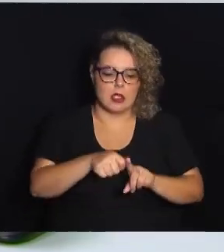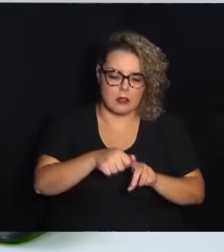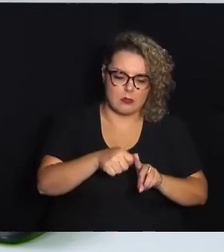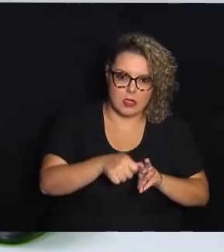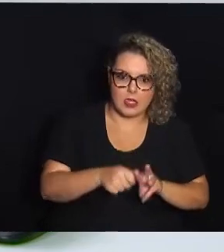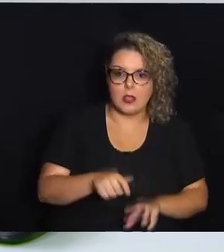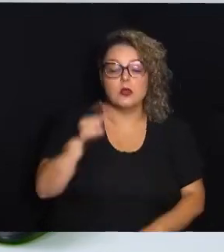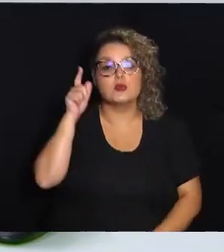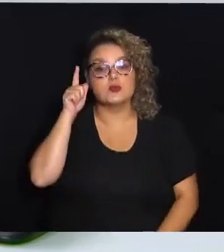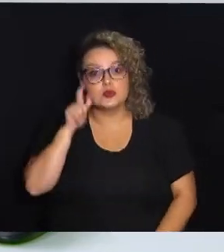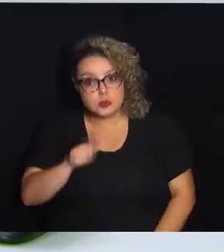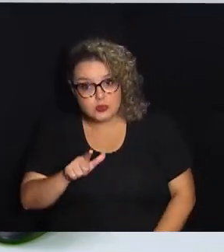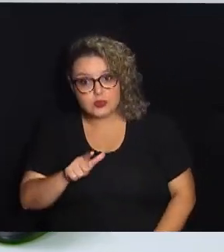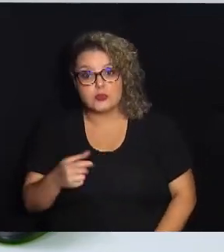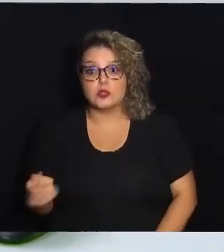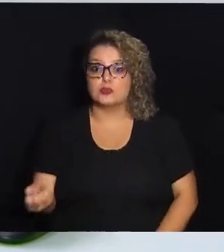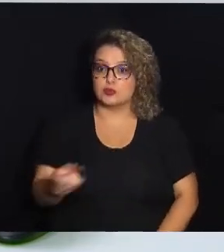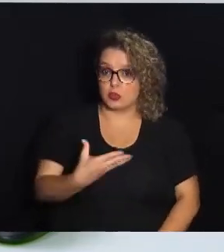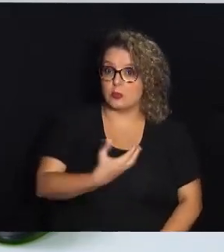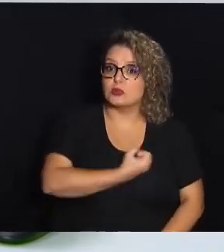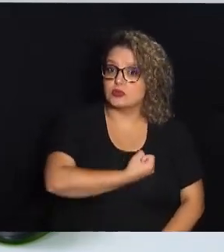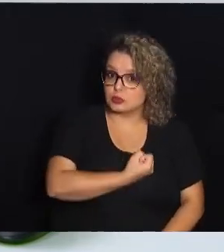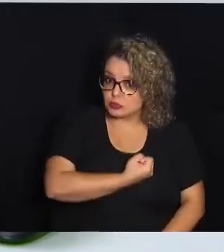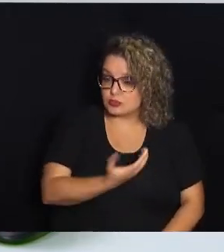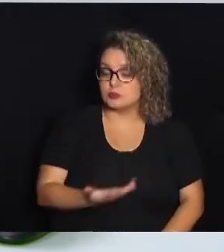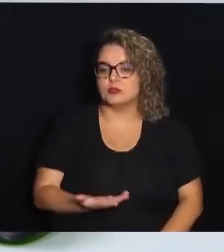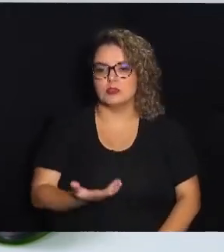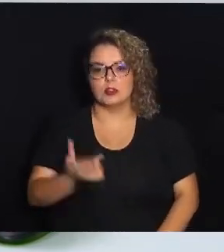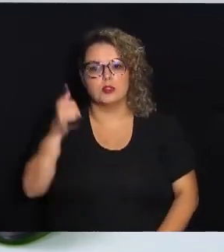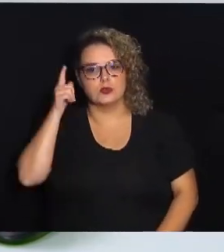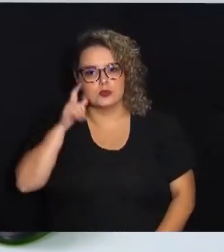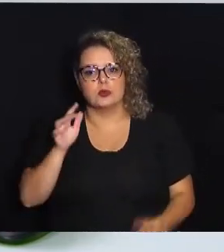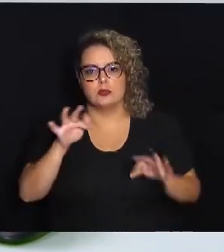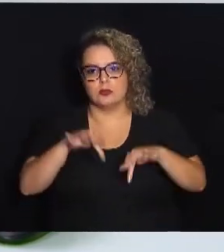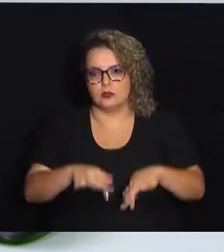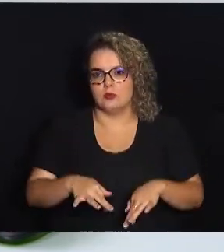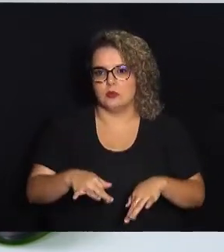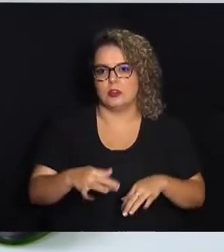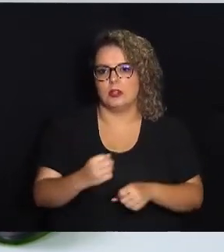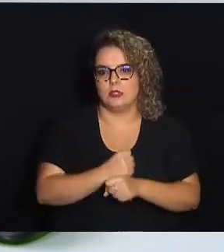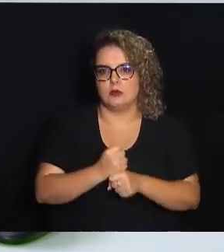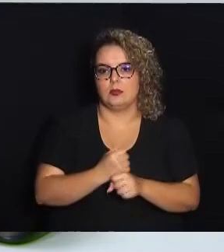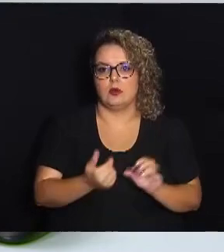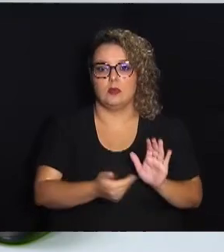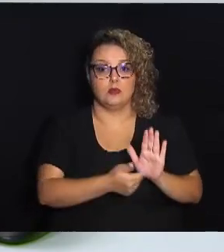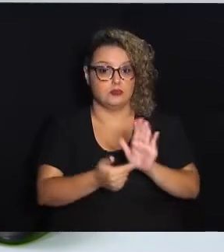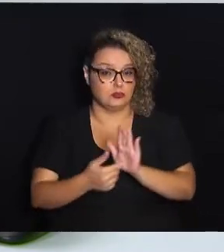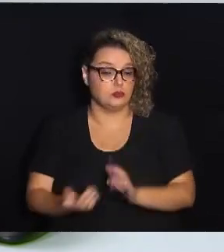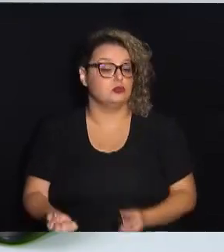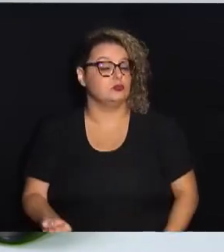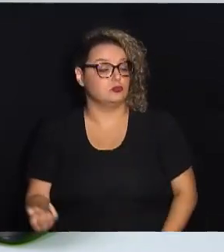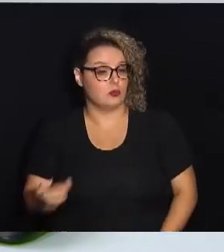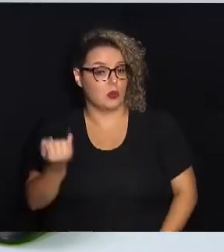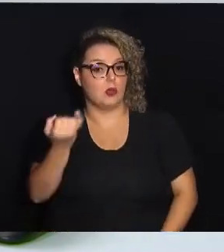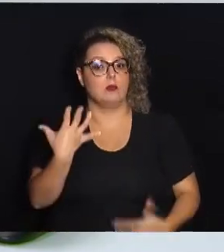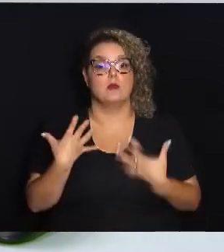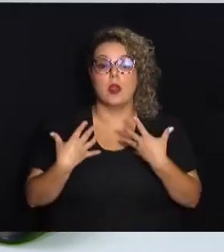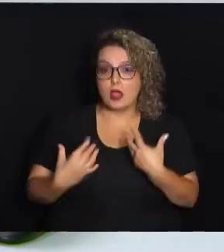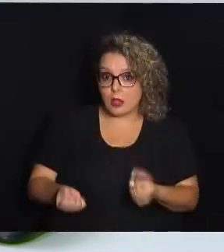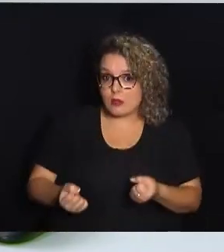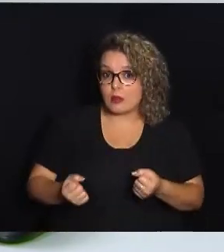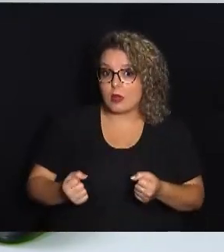os usuários e mês a mês conseguindo alcançar novos números, garantindo que a gente chegasse ao final do ano com esse número bem